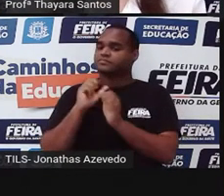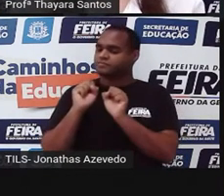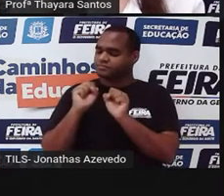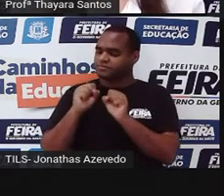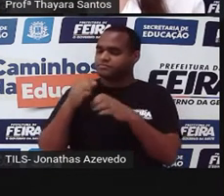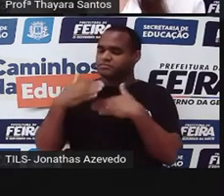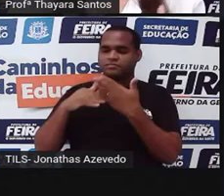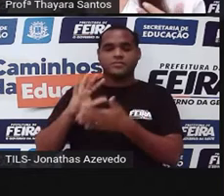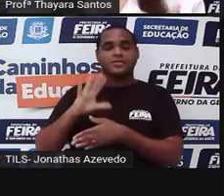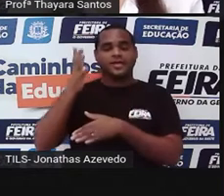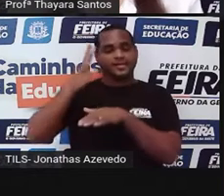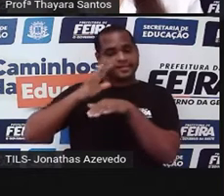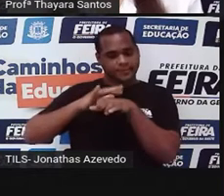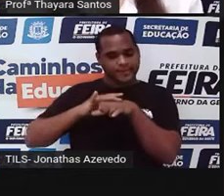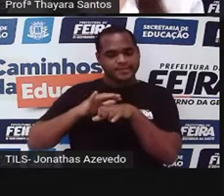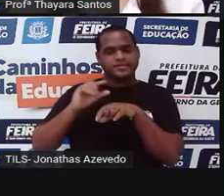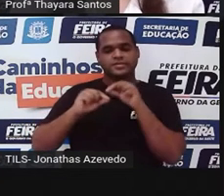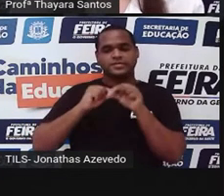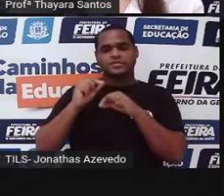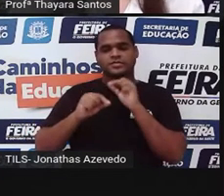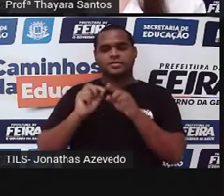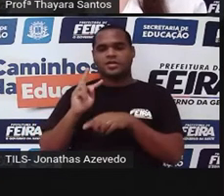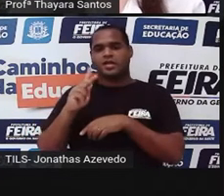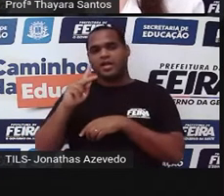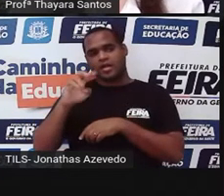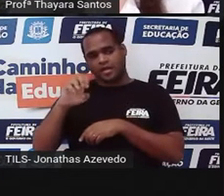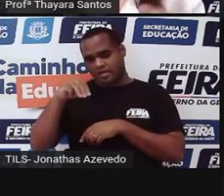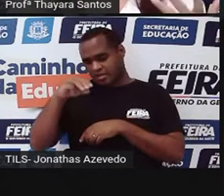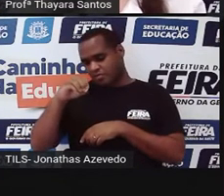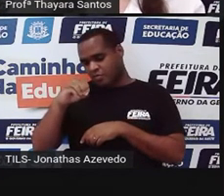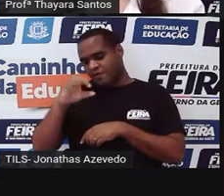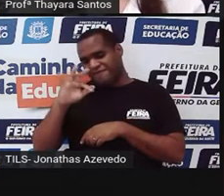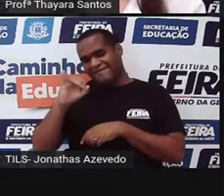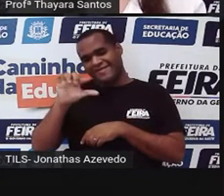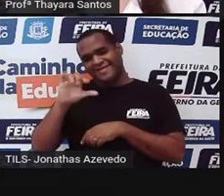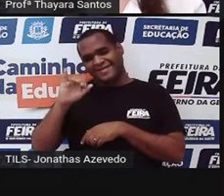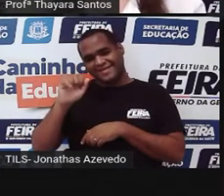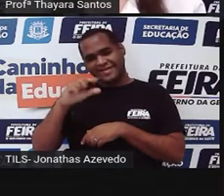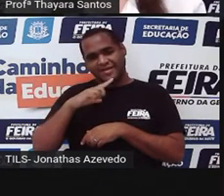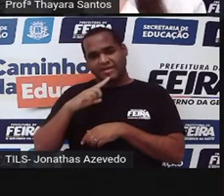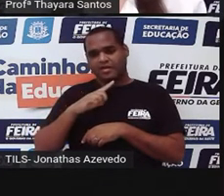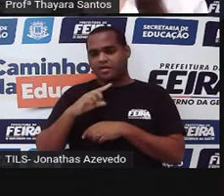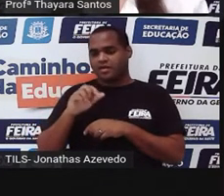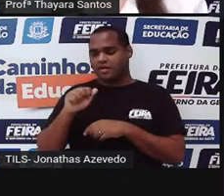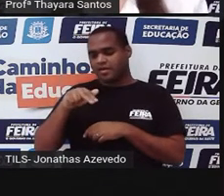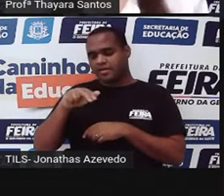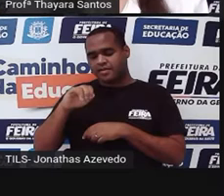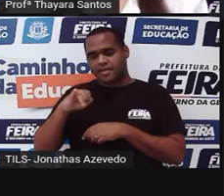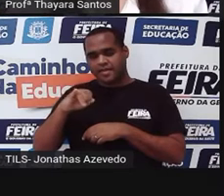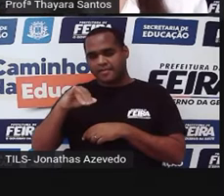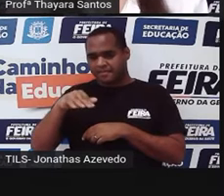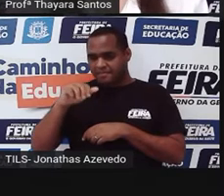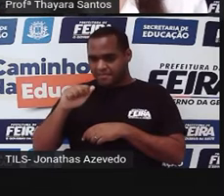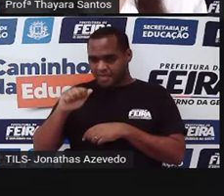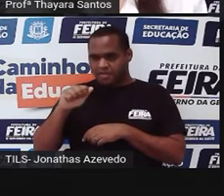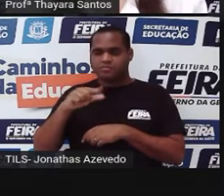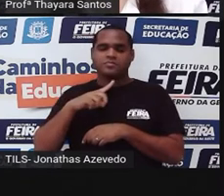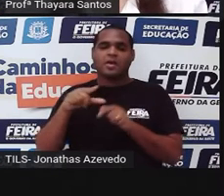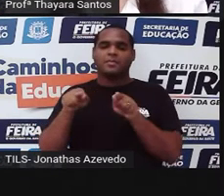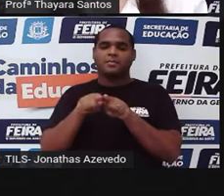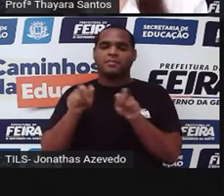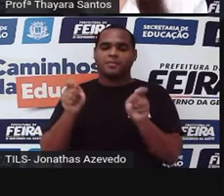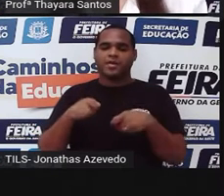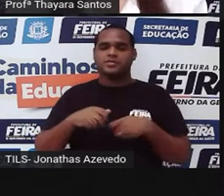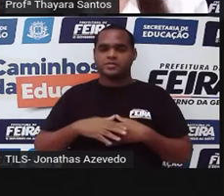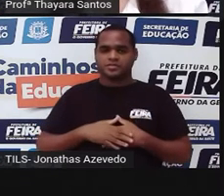causar doenças como, por exemplo, a hemofilia e a anemia falciforme. Eu coloquei aí pra vocês no slide um exemplo